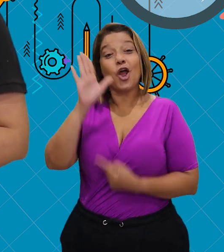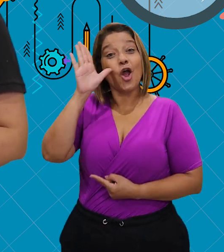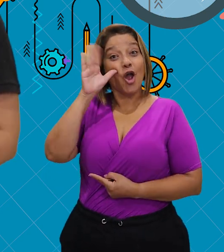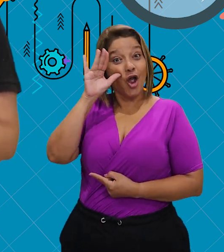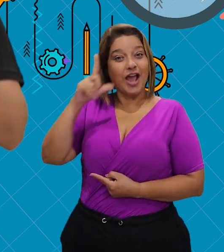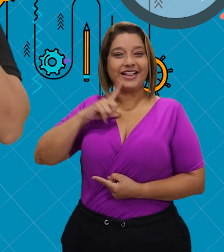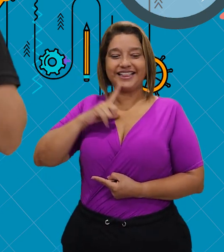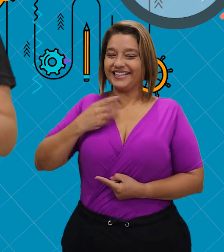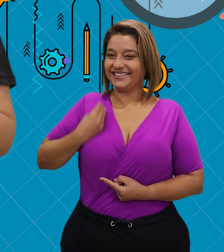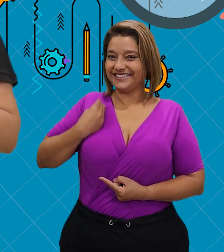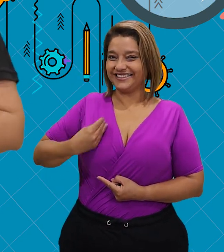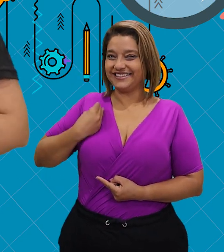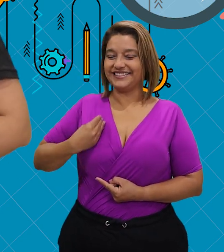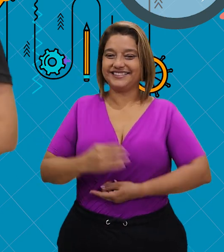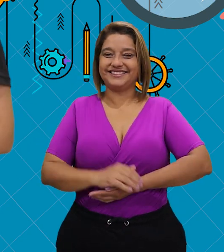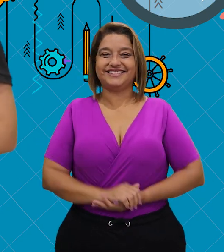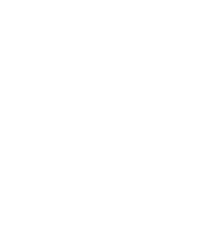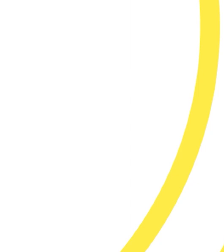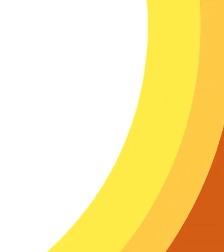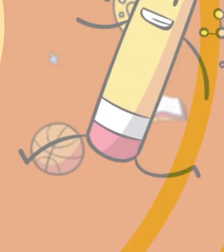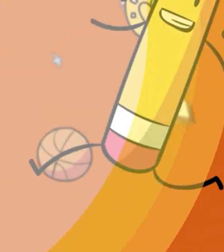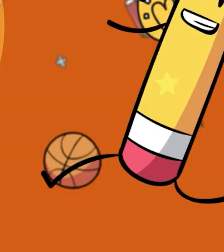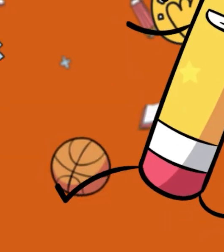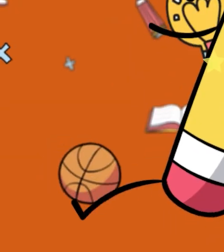A Curiosidade da ONU.